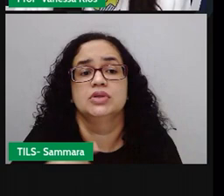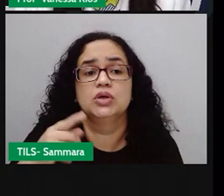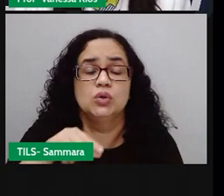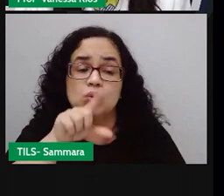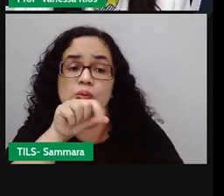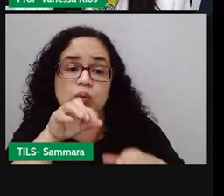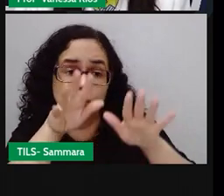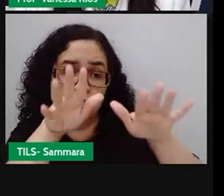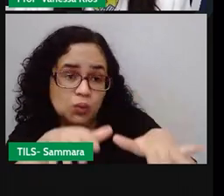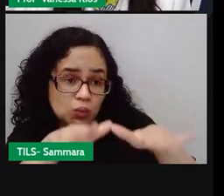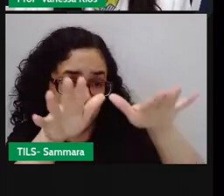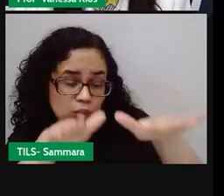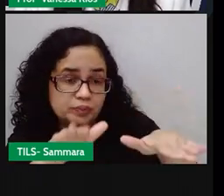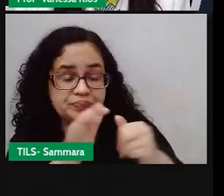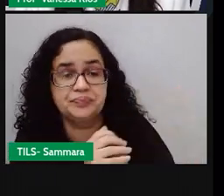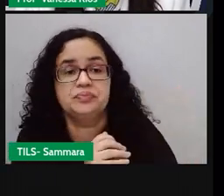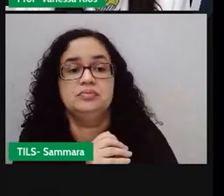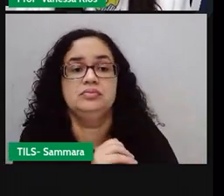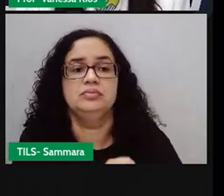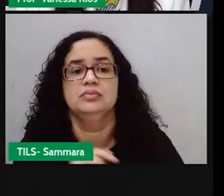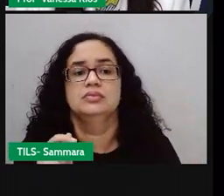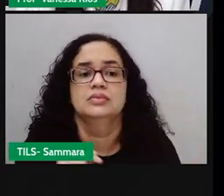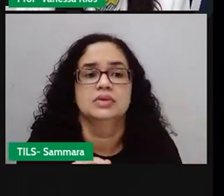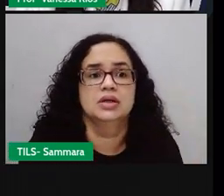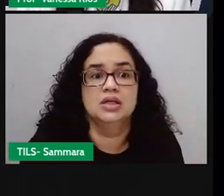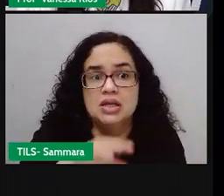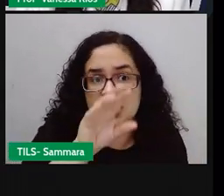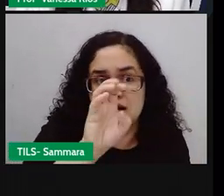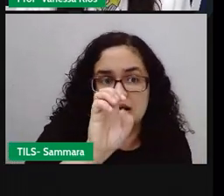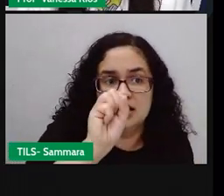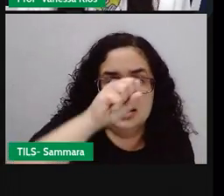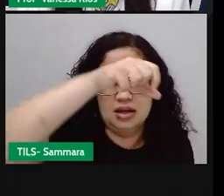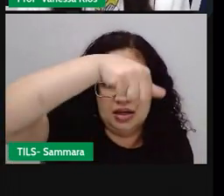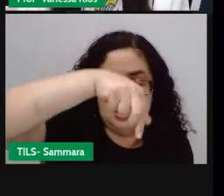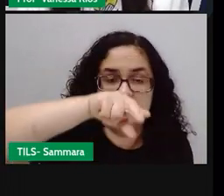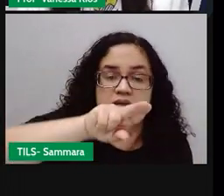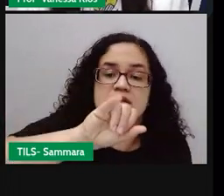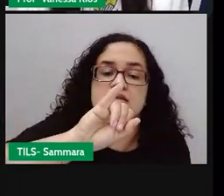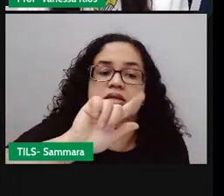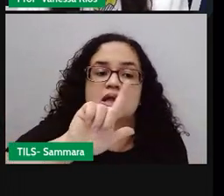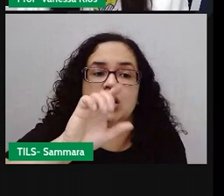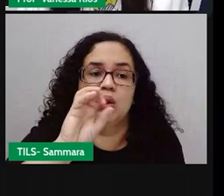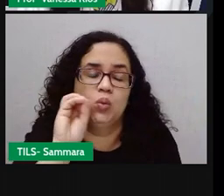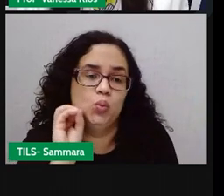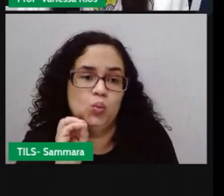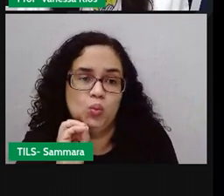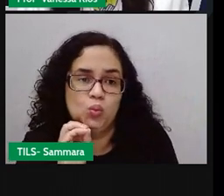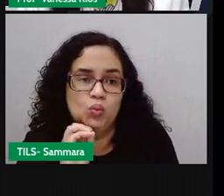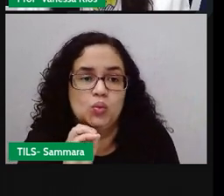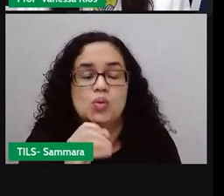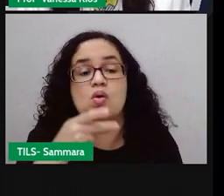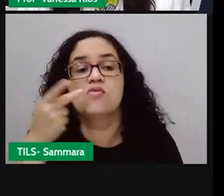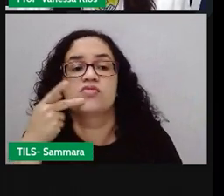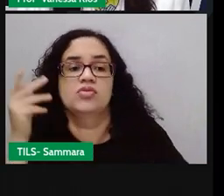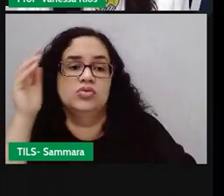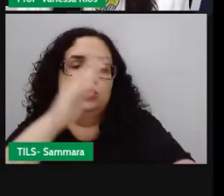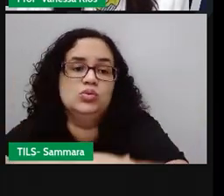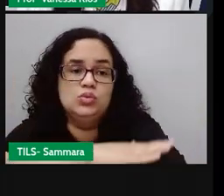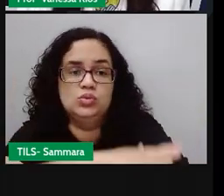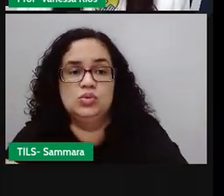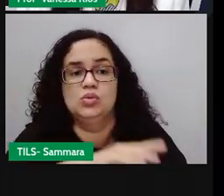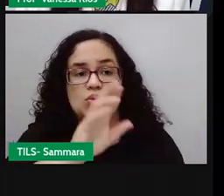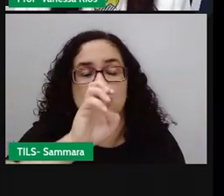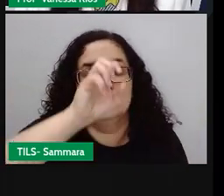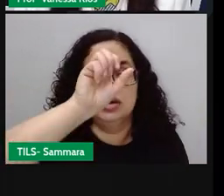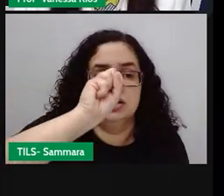urubu. Aí não é nem urubu o esquilo, não é? Começa com o diálogo entre o sapo e o